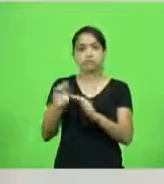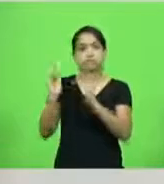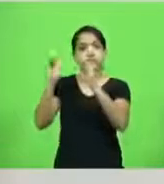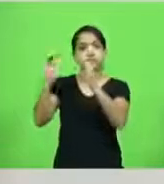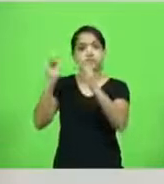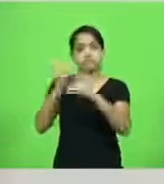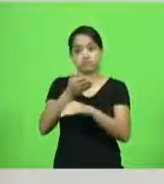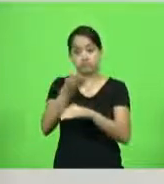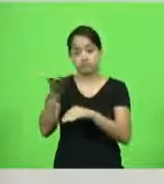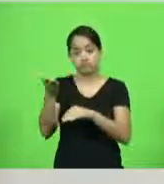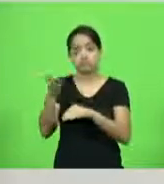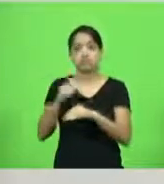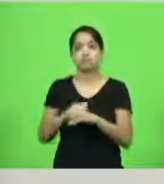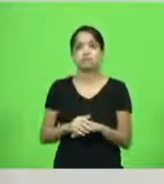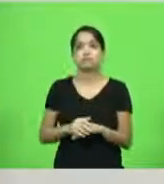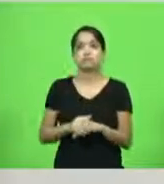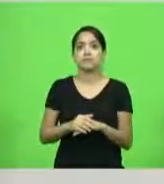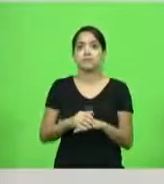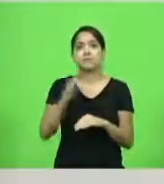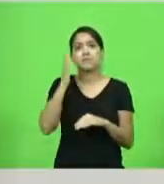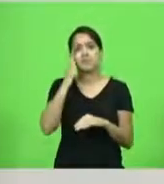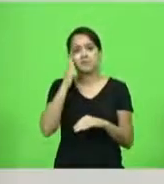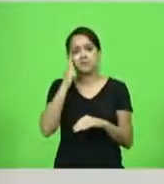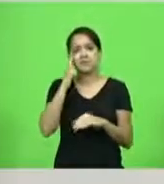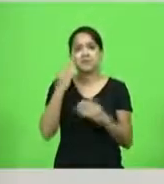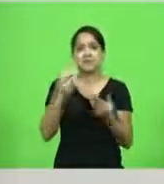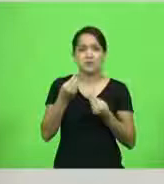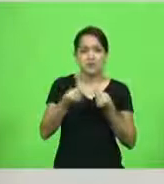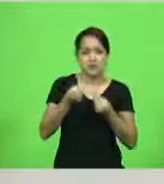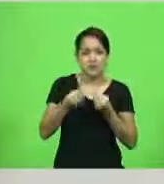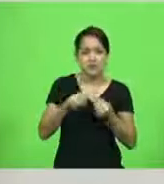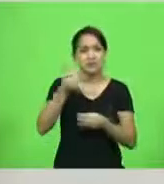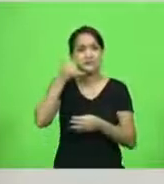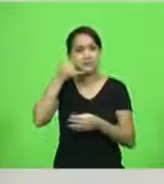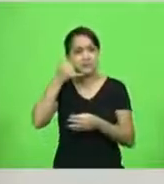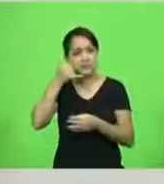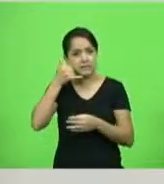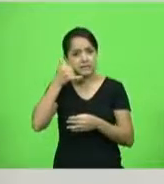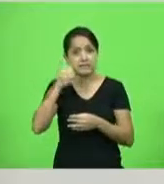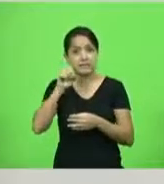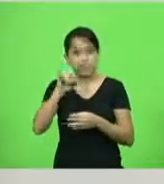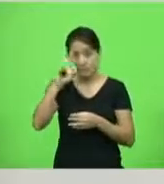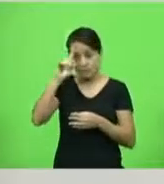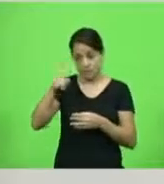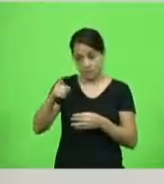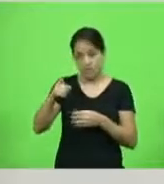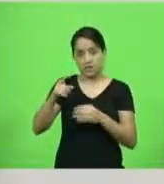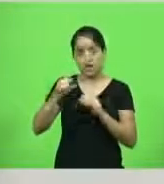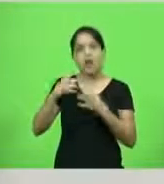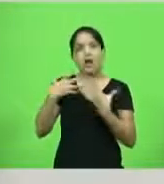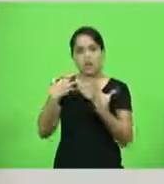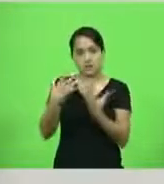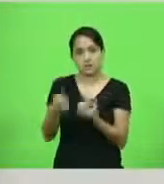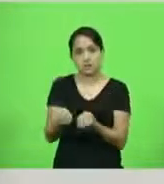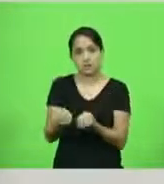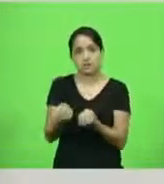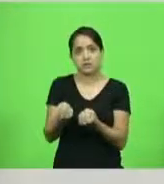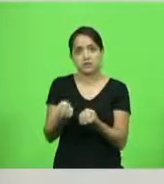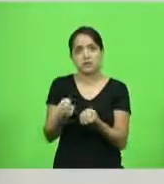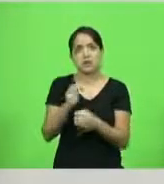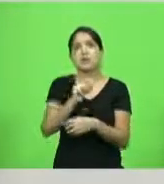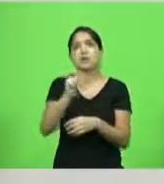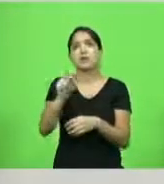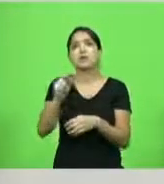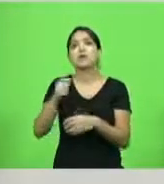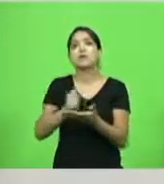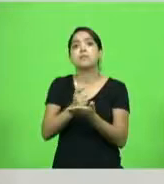eles. Não, mas eu sei como é que a coisa funciona, você dá uma ligadinha lá, se você mandar, ele entra. Eu falei, e outra, quem paga esse telefone, não sou